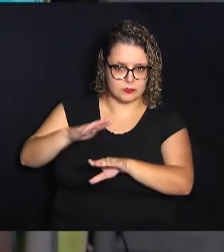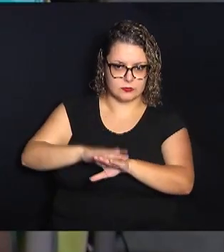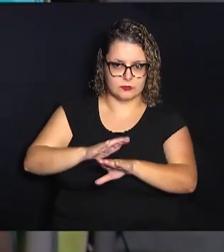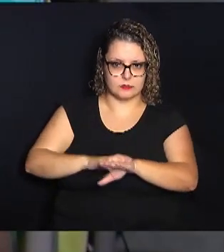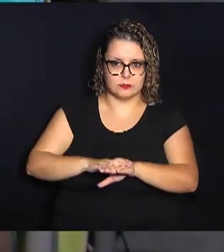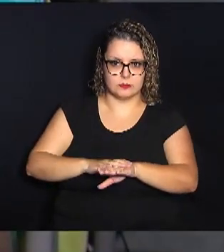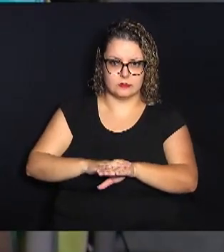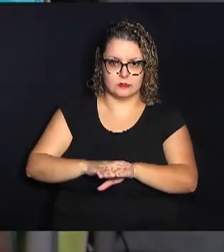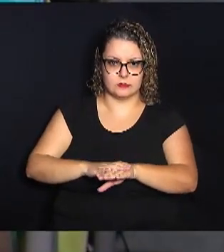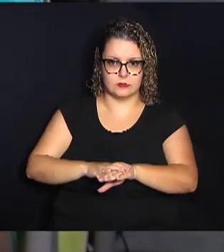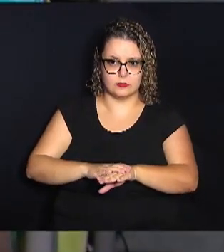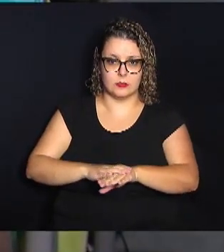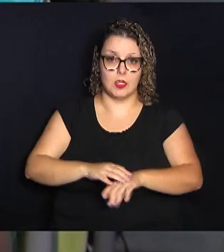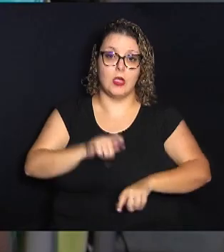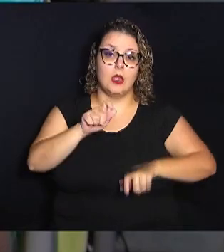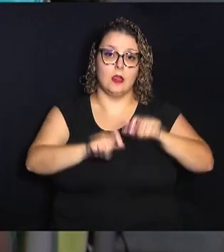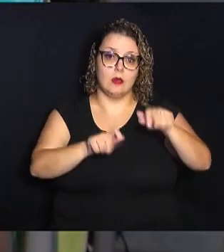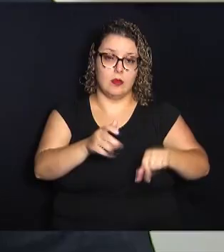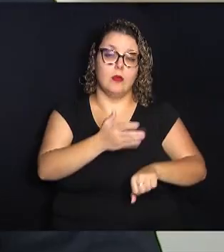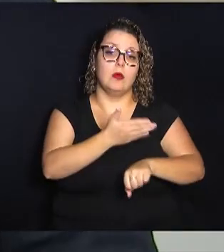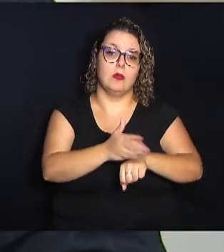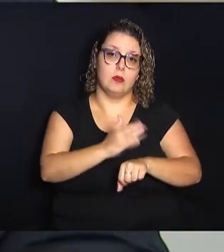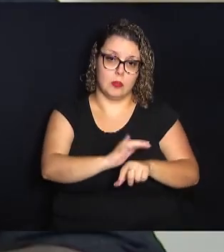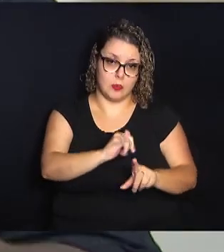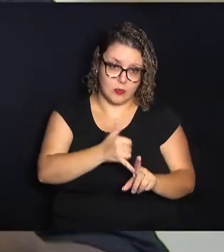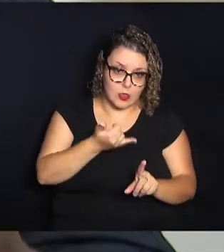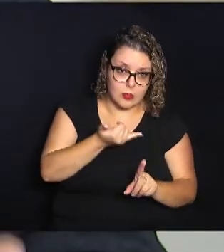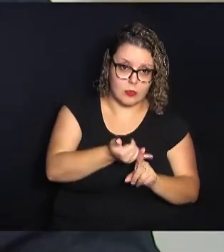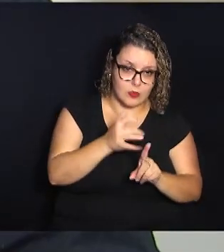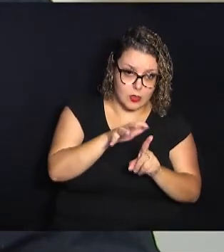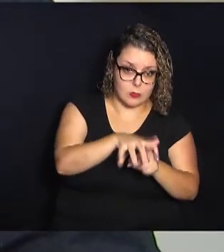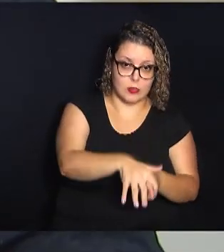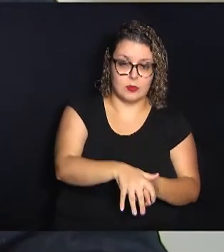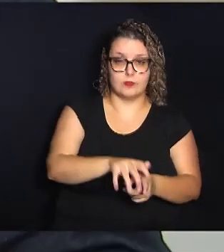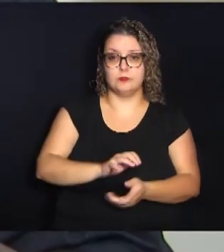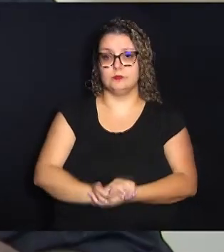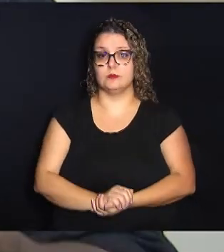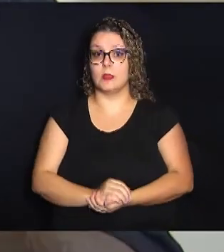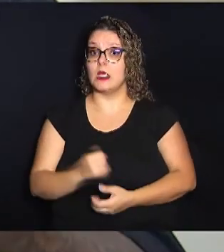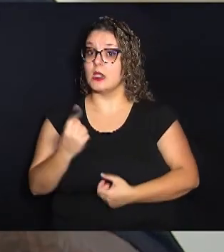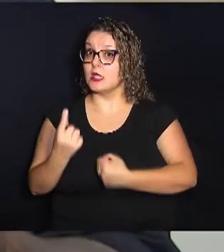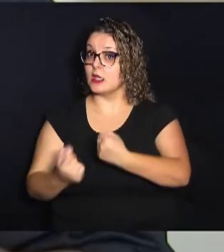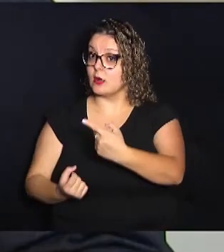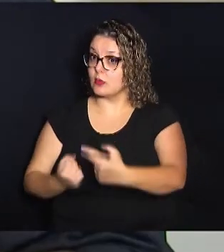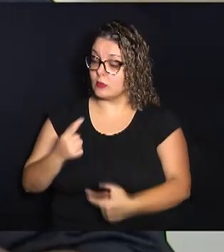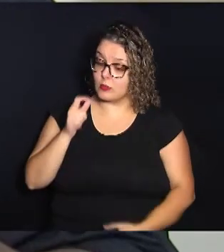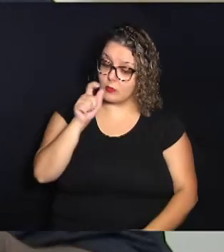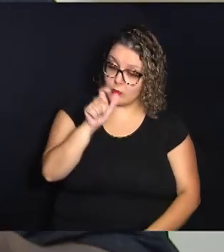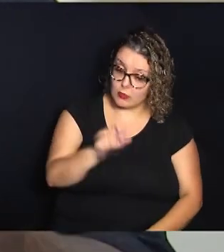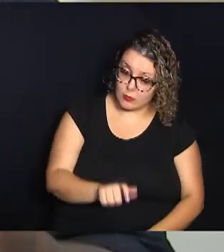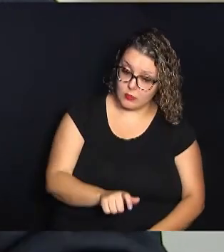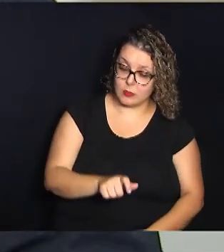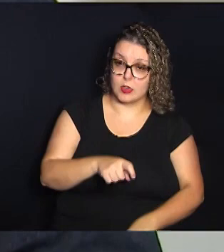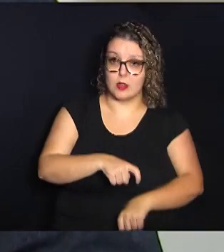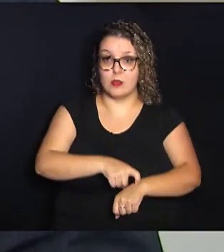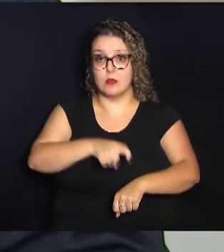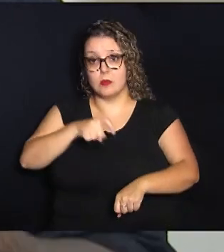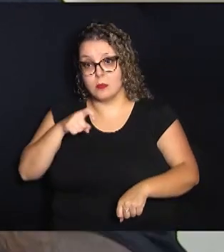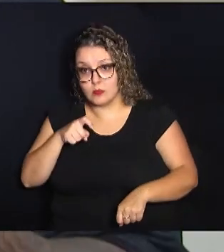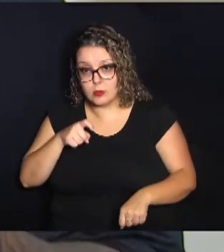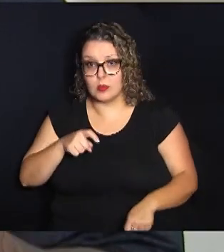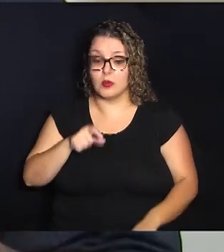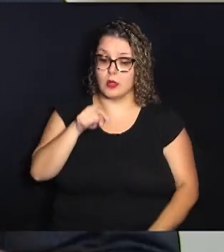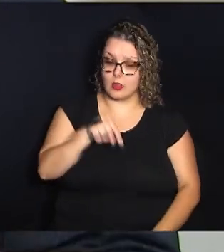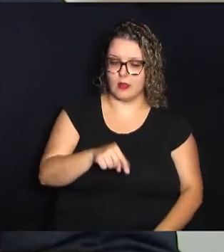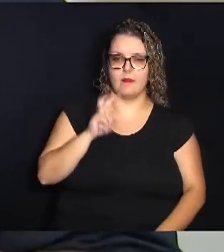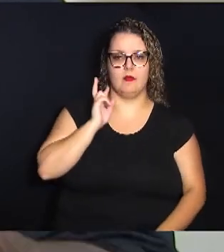Aqueles que estão praticando o bullying Ele, em algum momento, foi vítima. É importante as pessoas entenderem que, quando a gente fala desse agressor,